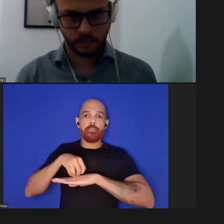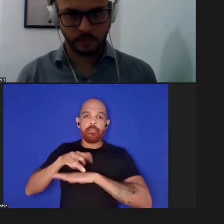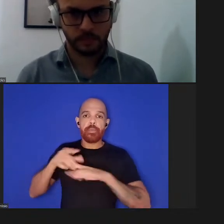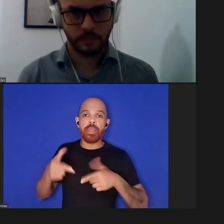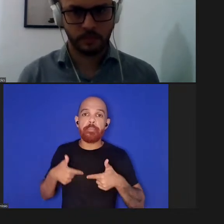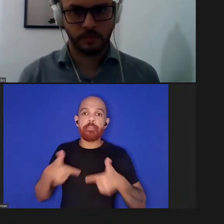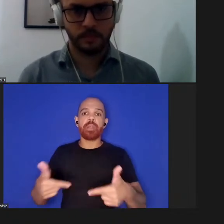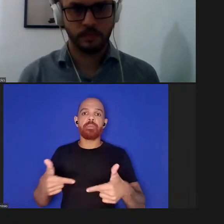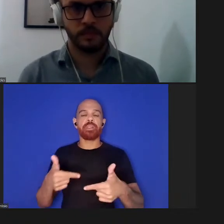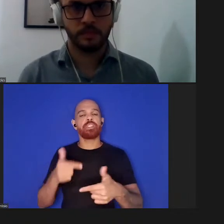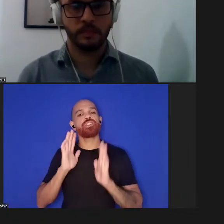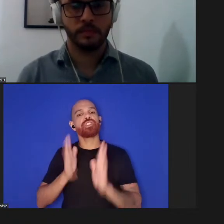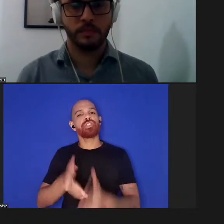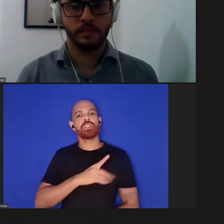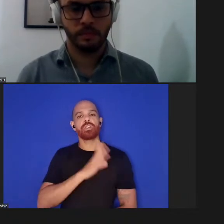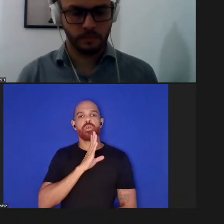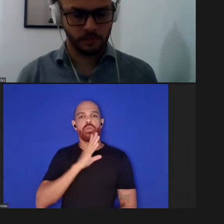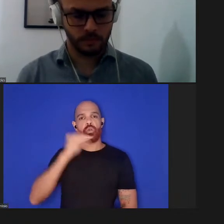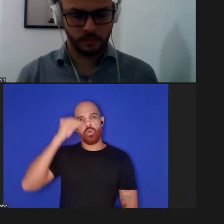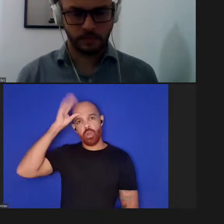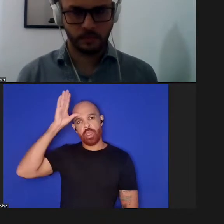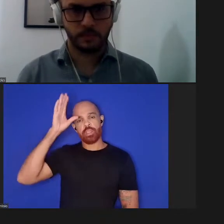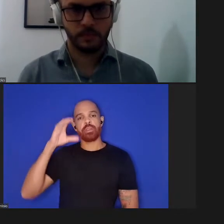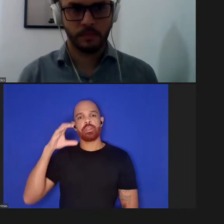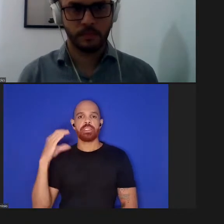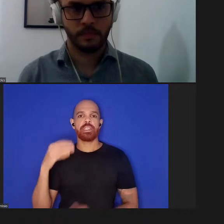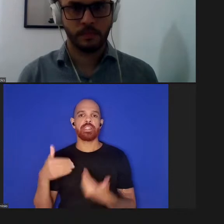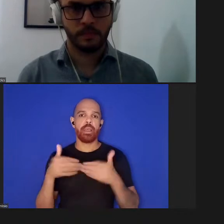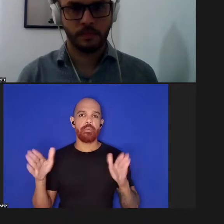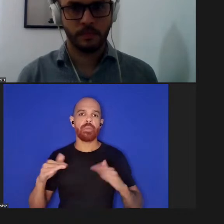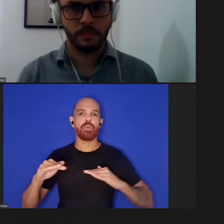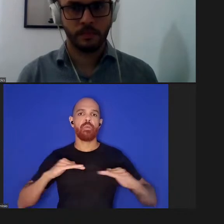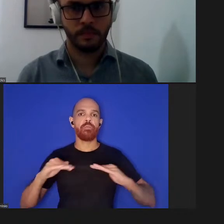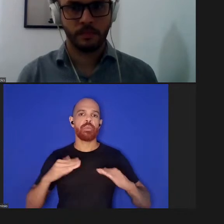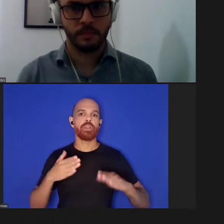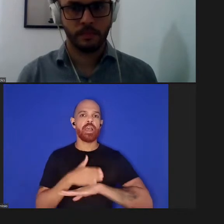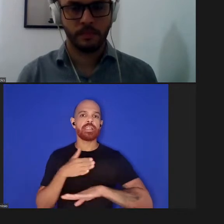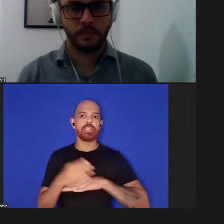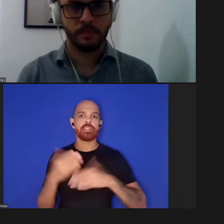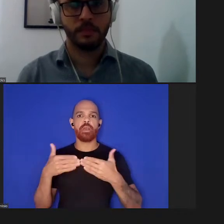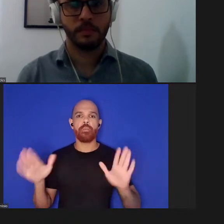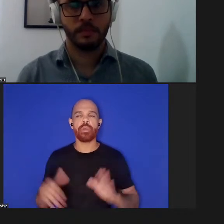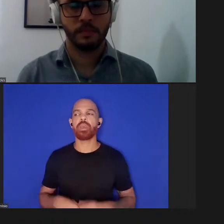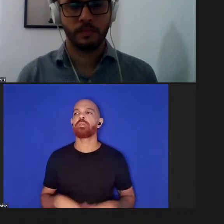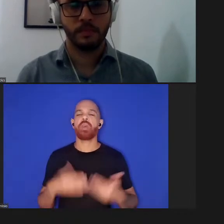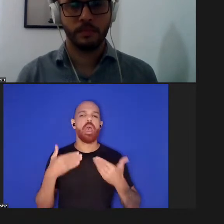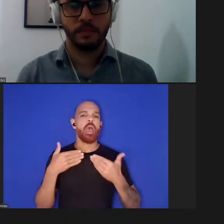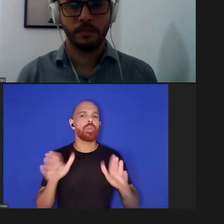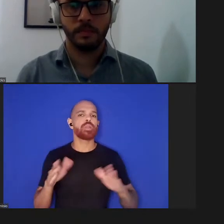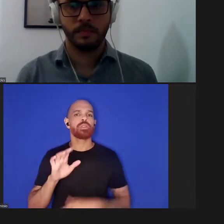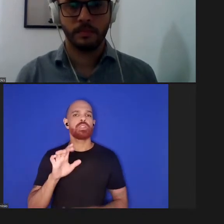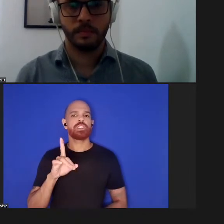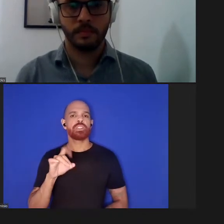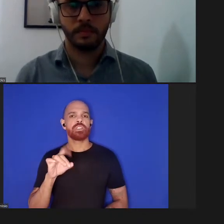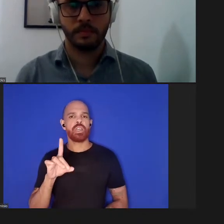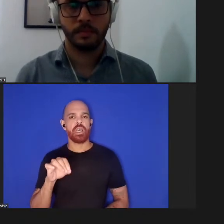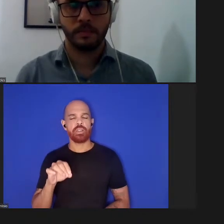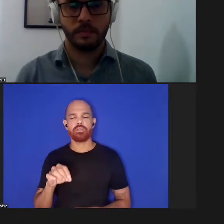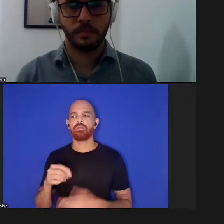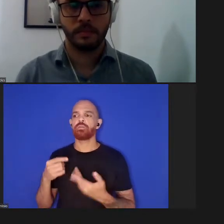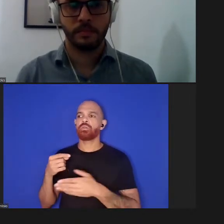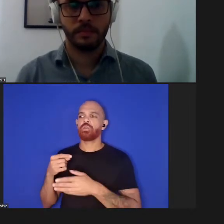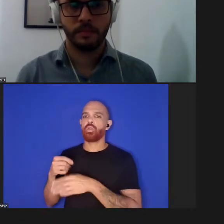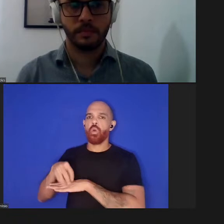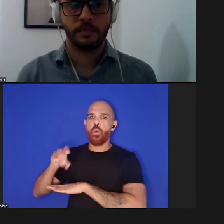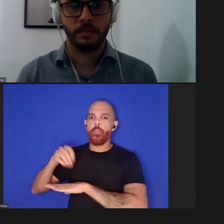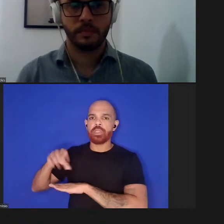conhecimento da ciência aberta do movimento do acesso aberto a abertura de dados o compartilhamento de dados de pesquisa junto com a